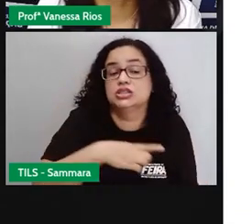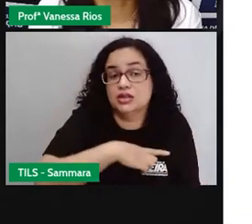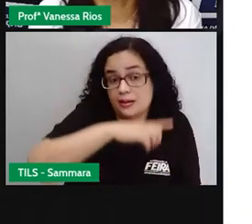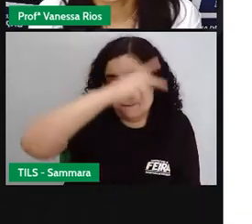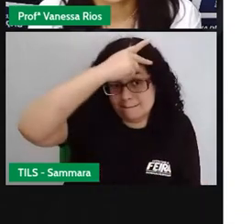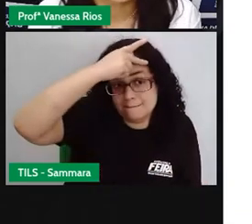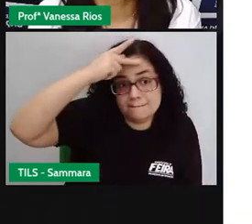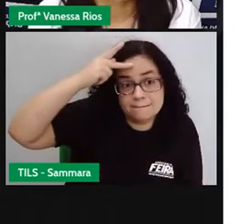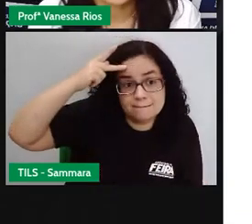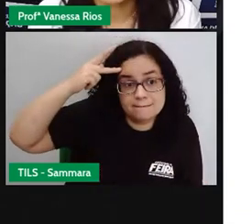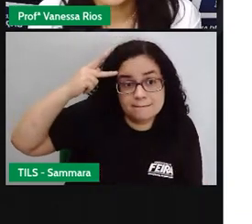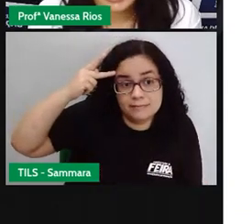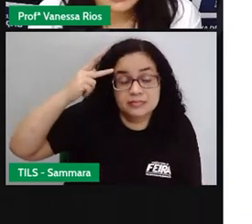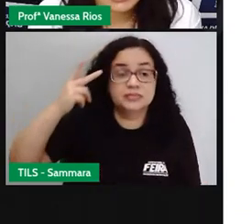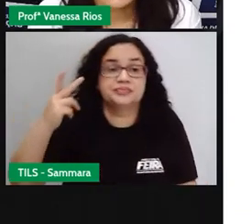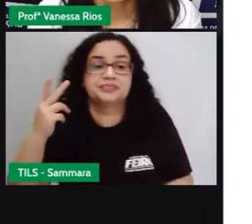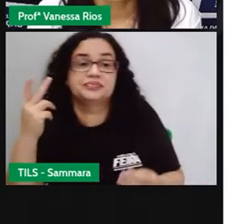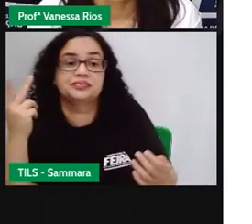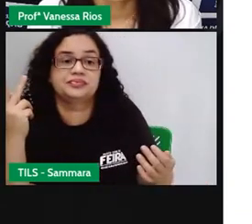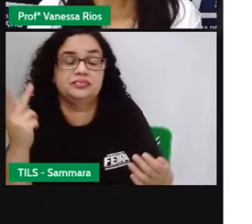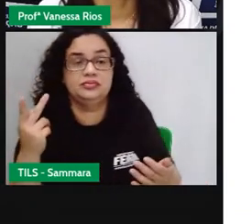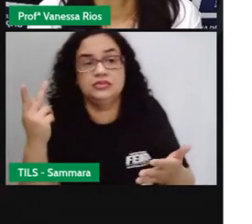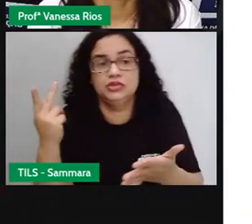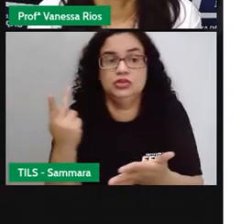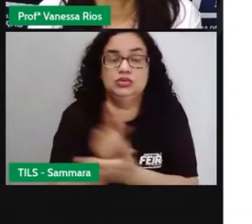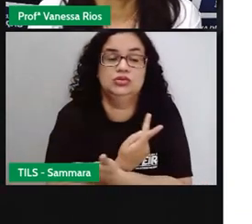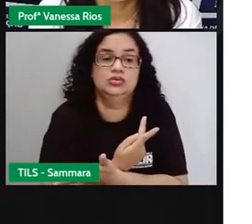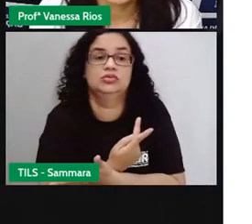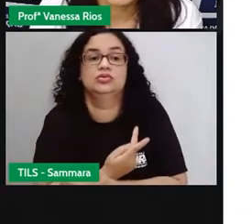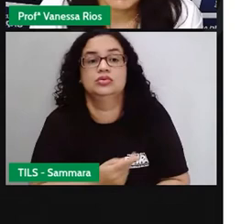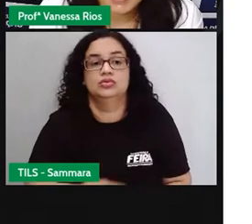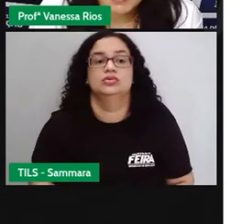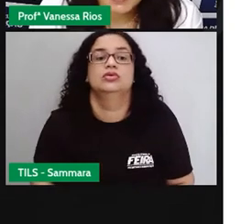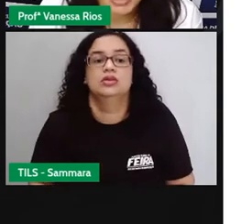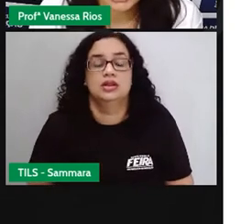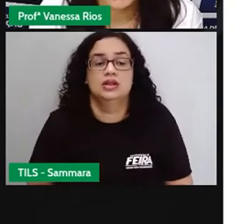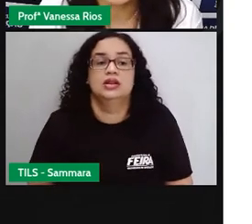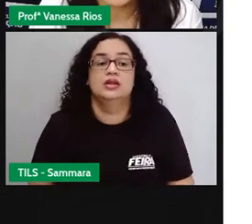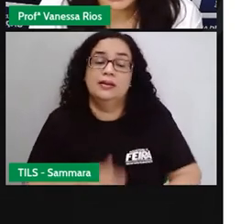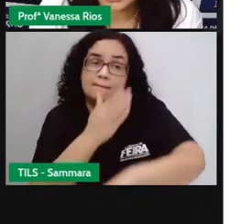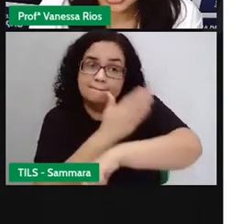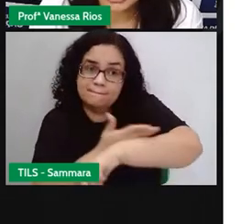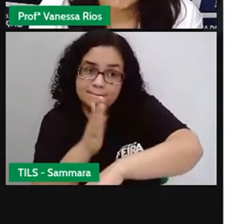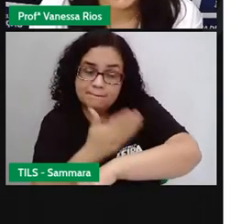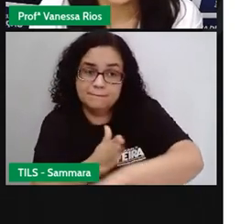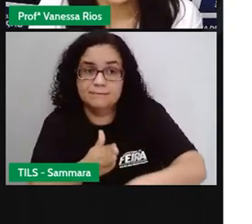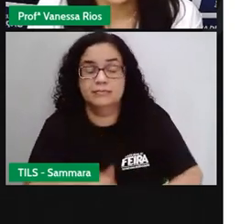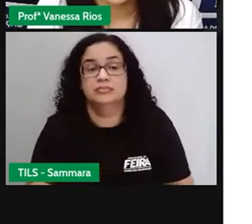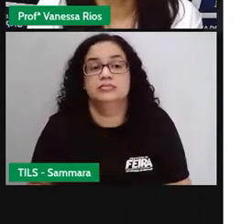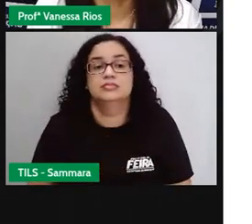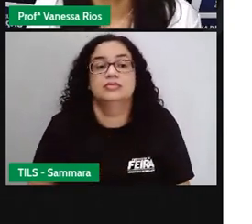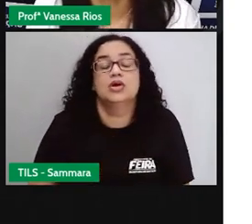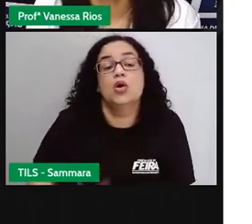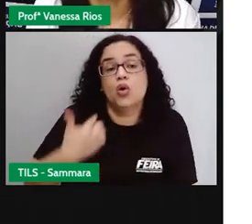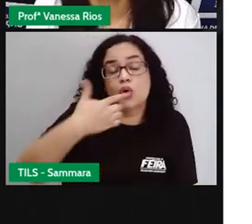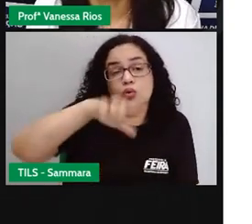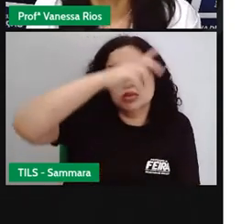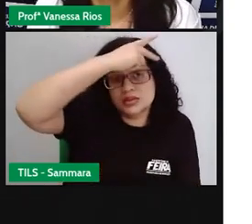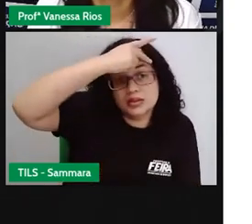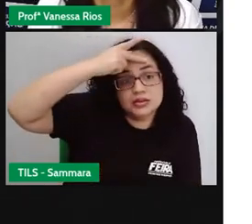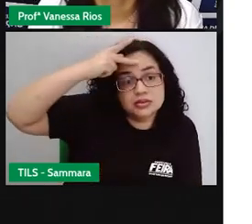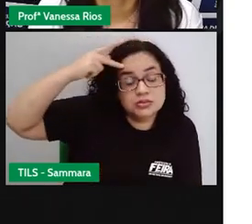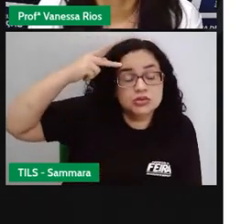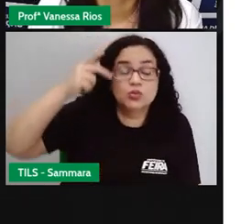que esse hábito já é algo que acontece de forma, assim, bem prática, bem ativa. Outras pessoas